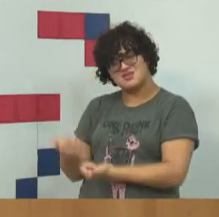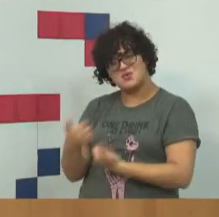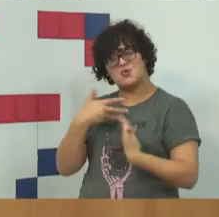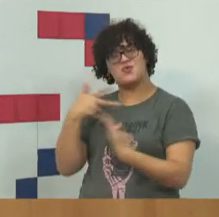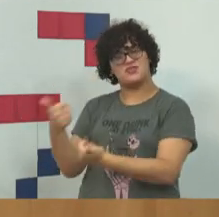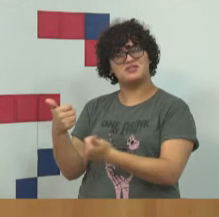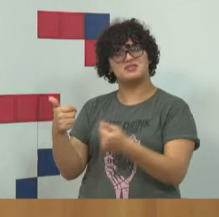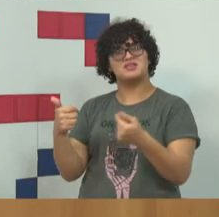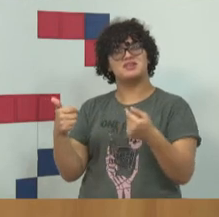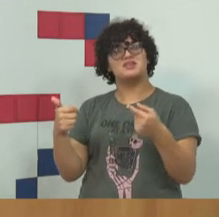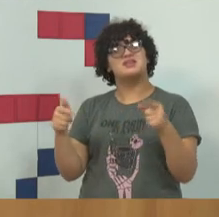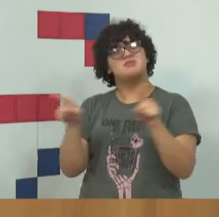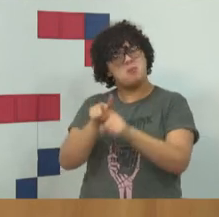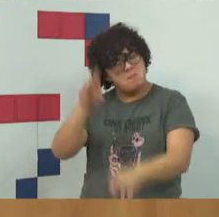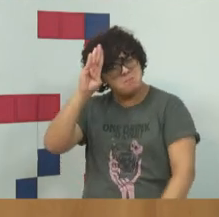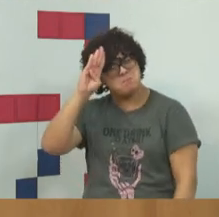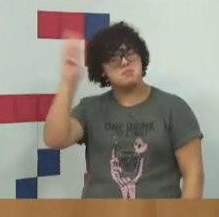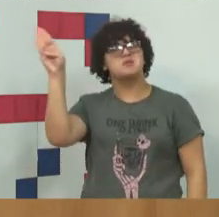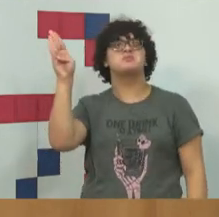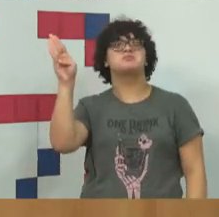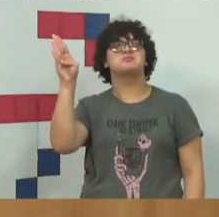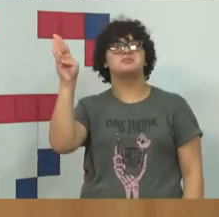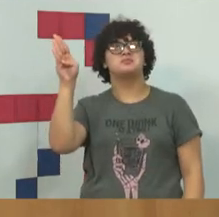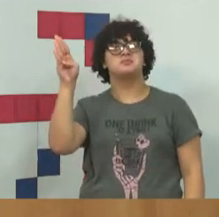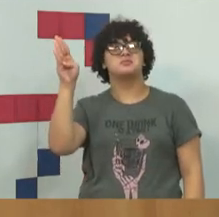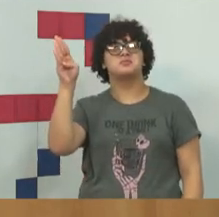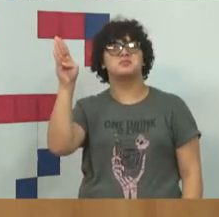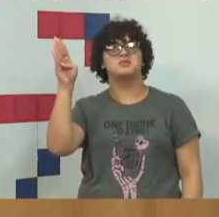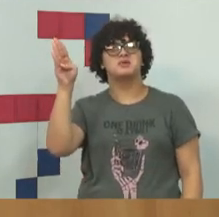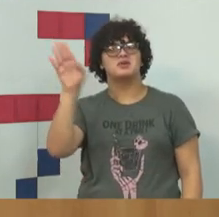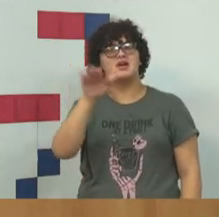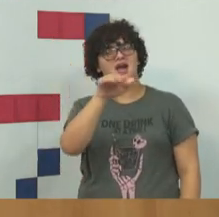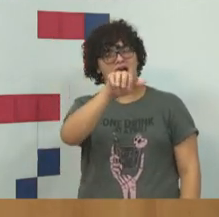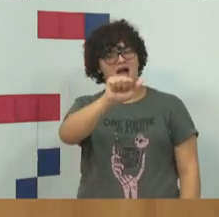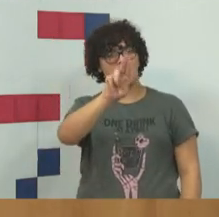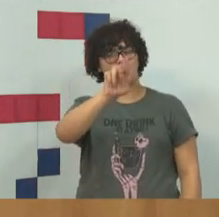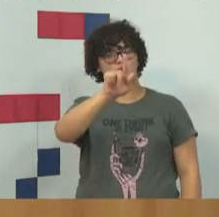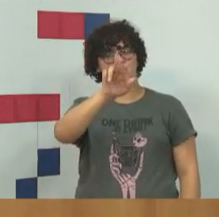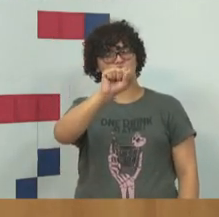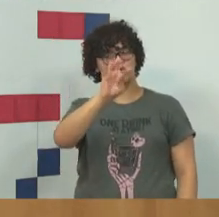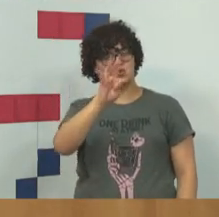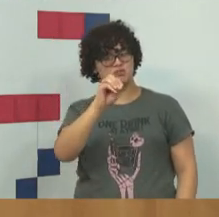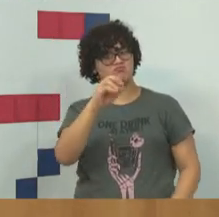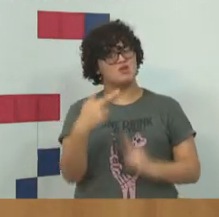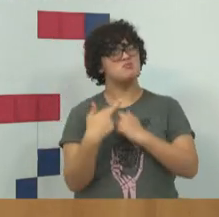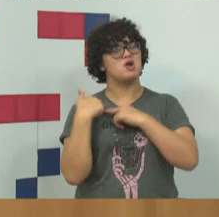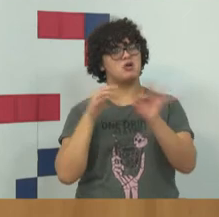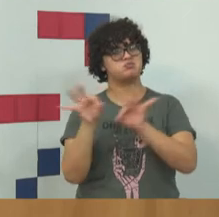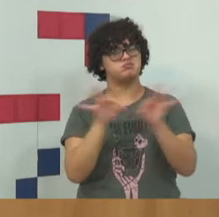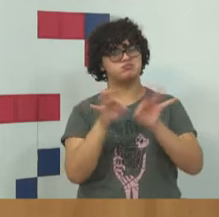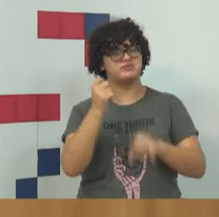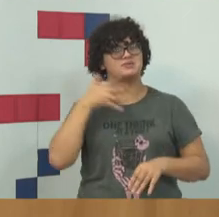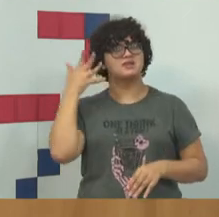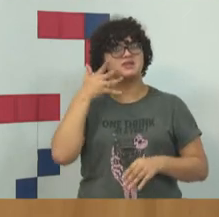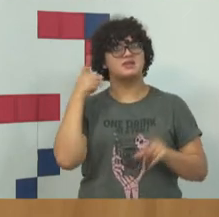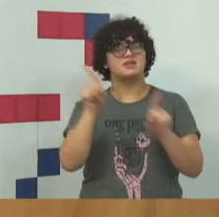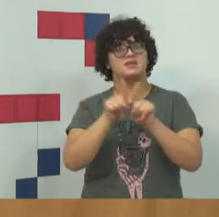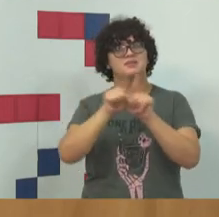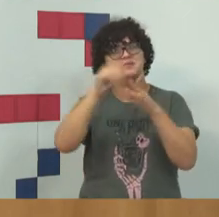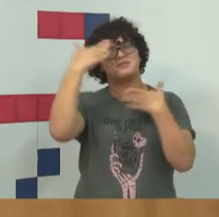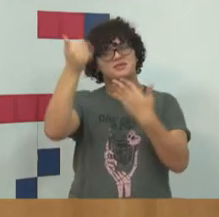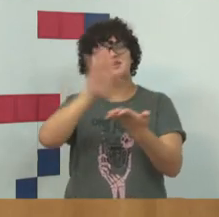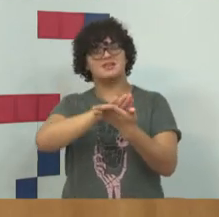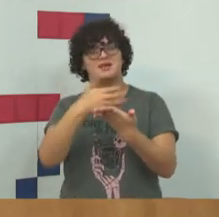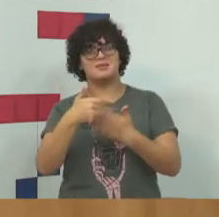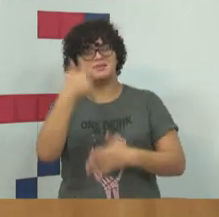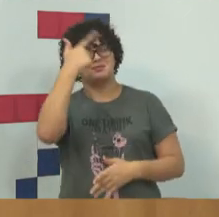o convite. E principalmente o doutor Augusto Rossini, por ter organizado. Vou agradecer também a intérprete